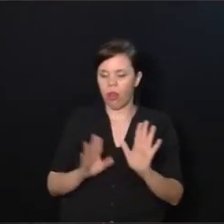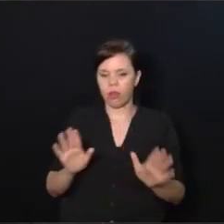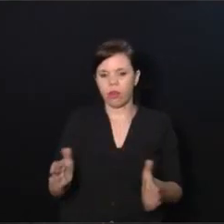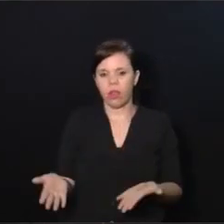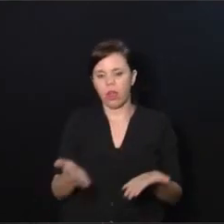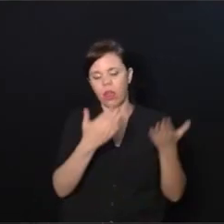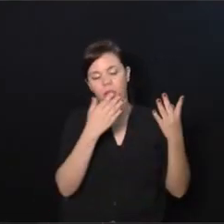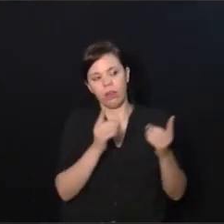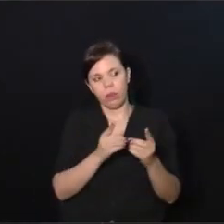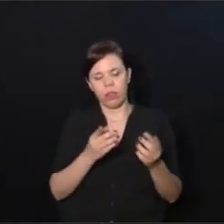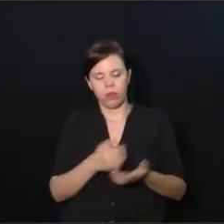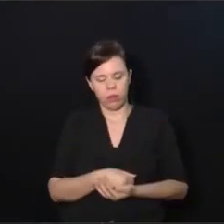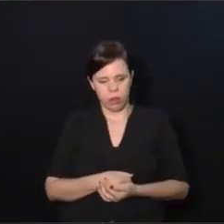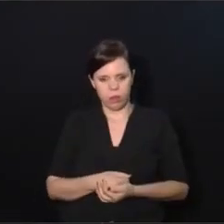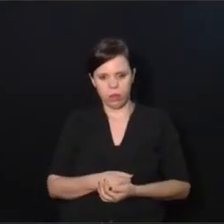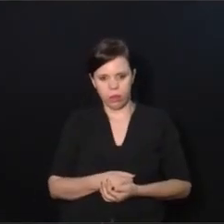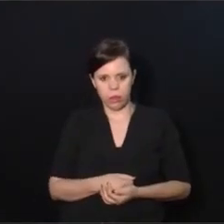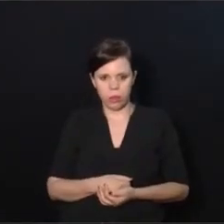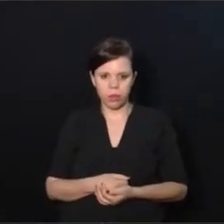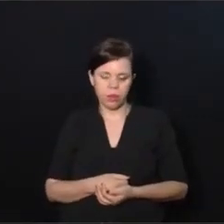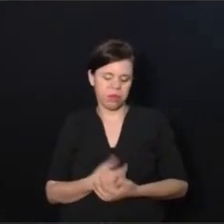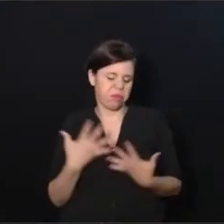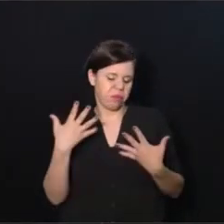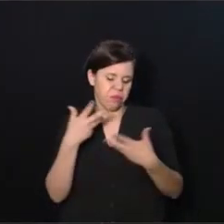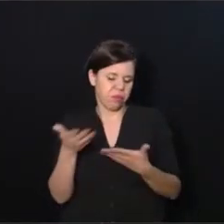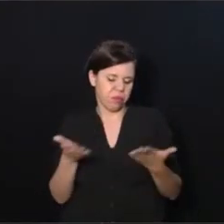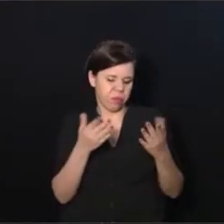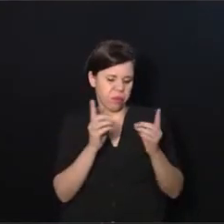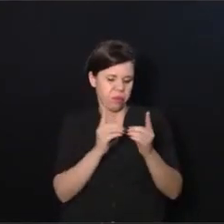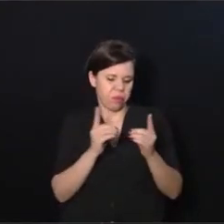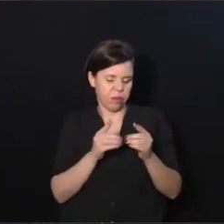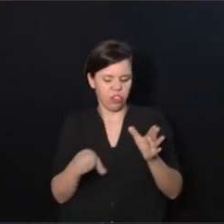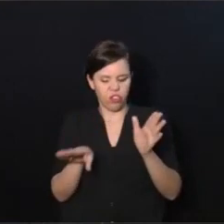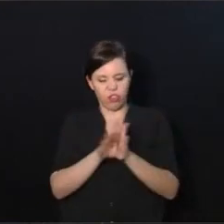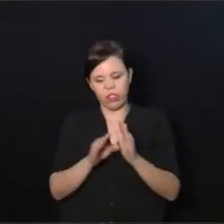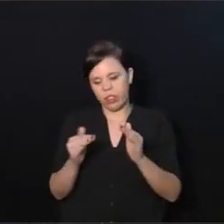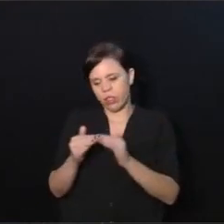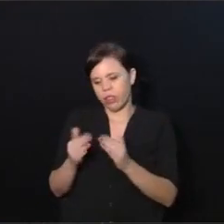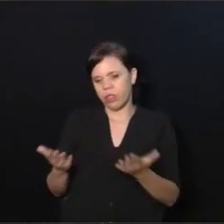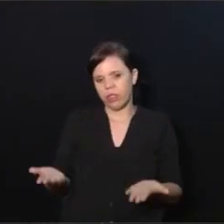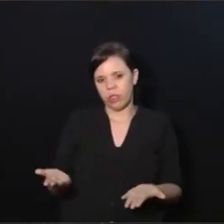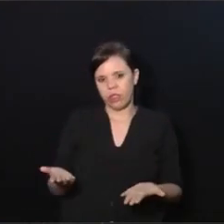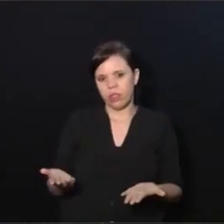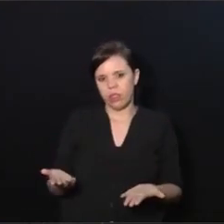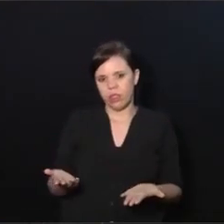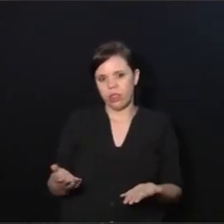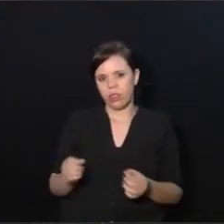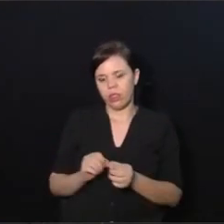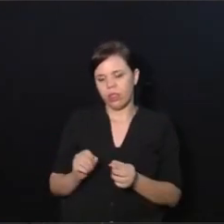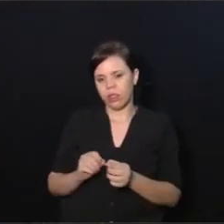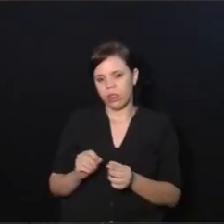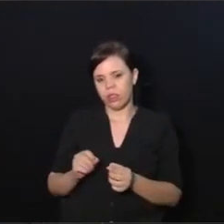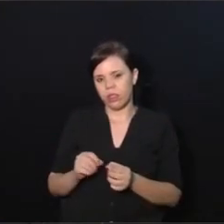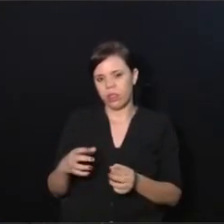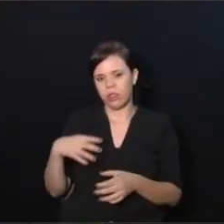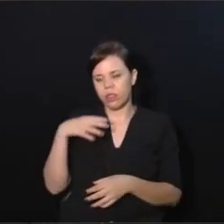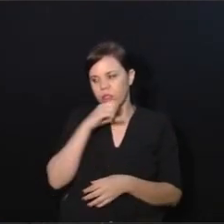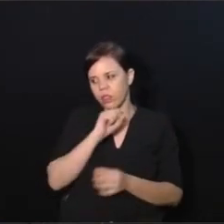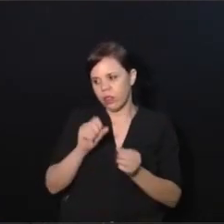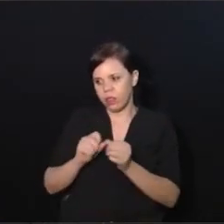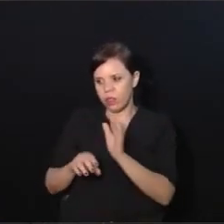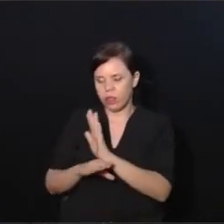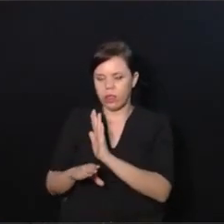leva para o atendimento. É bonitinho levar para o atendimento, chegar em casa, não, é mais rápido que eu faça para o fulano. E aí, esse mais rápido